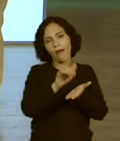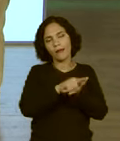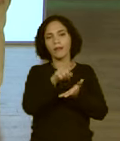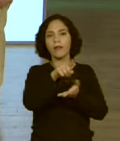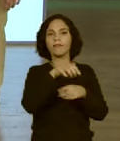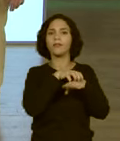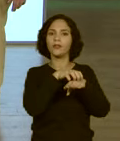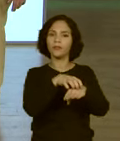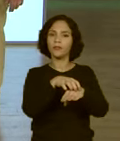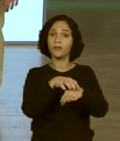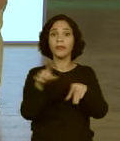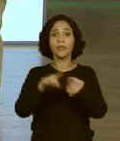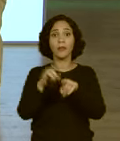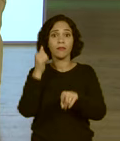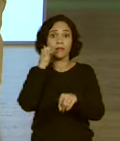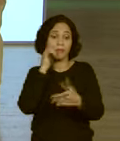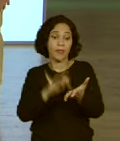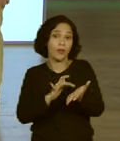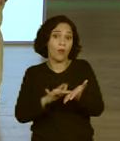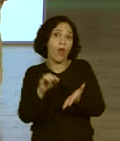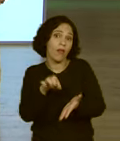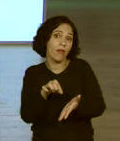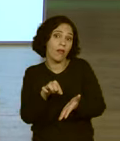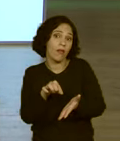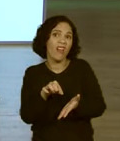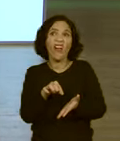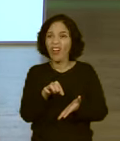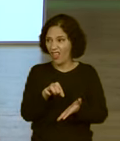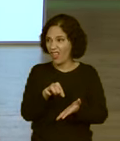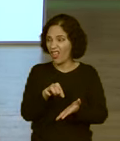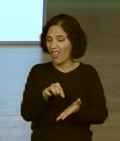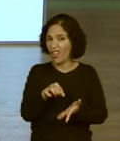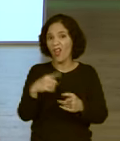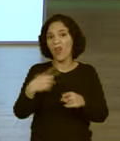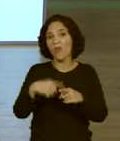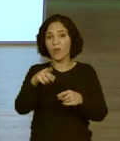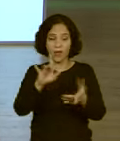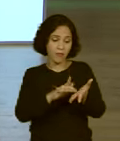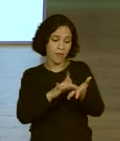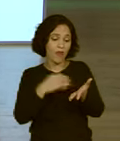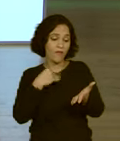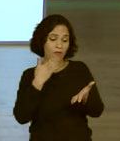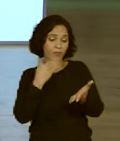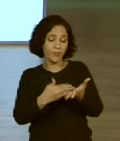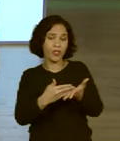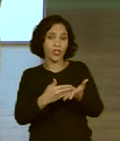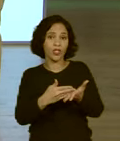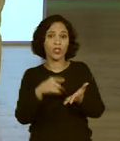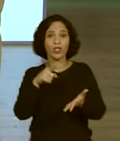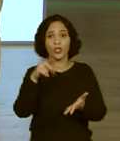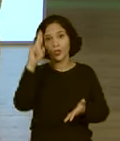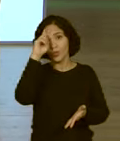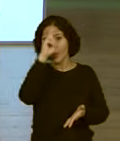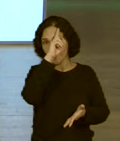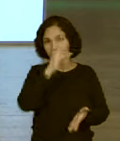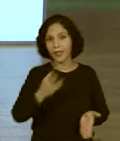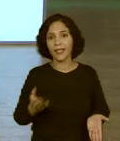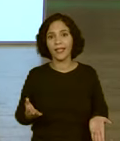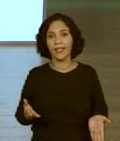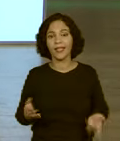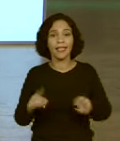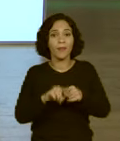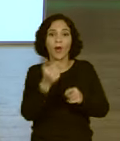É, parando para pensar, até o celular pode ser um gasto com transporte. É mesmo? Porque a gente vai usar lá o Uber, vai usar